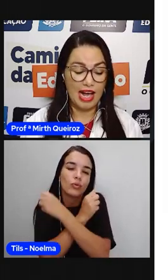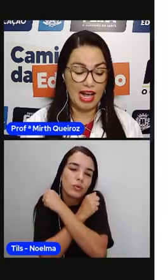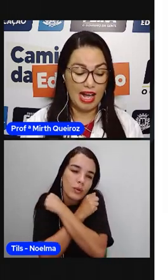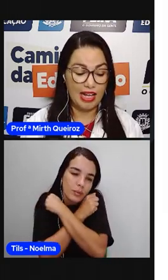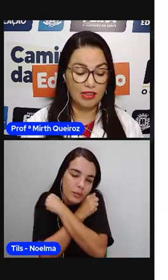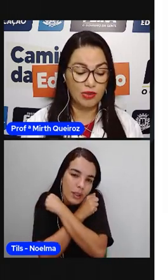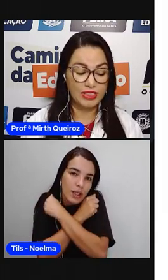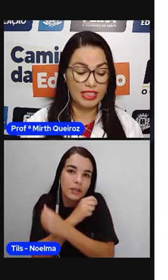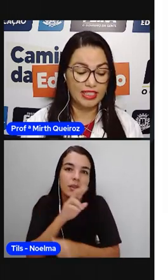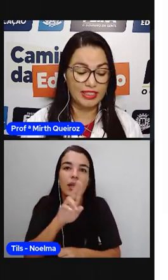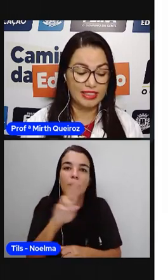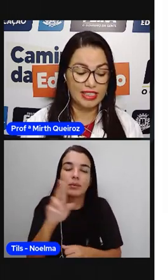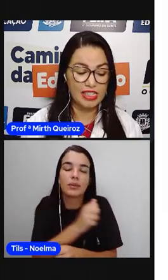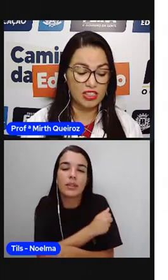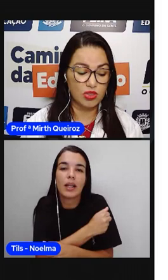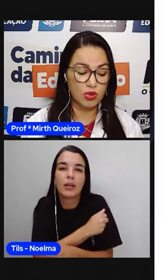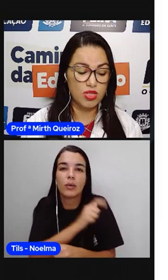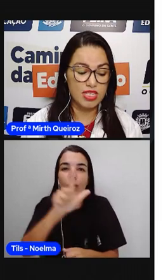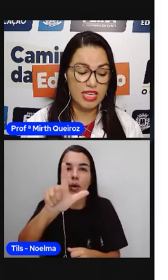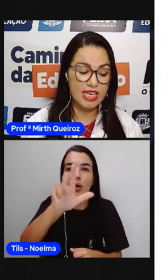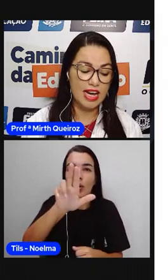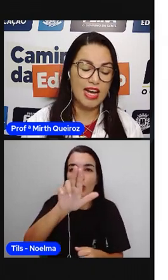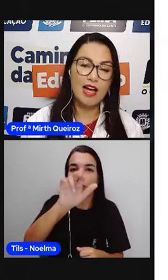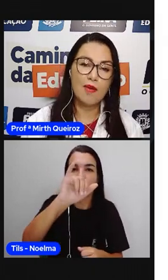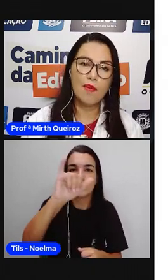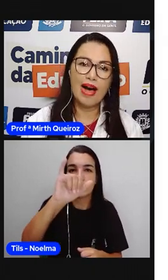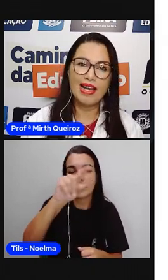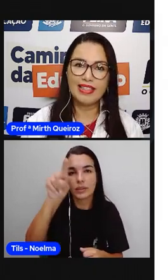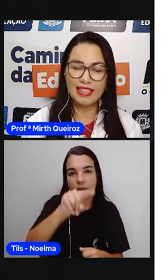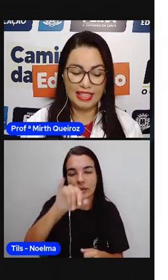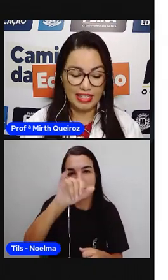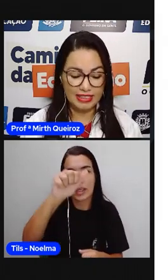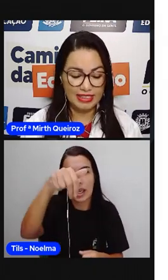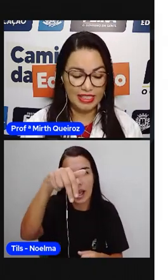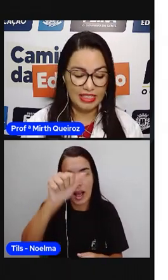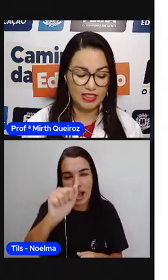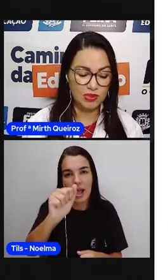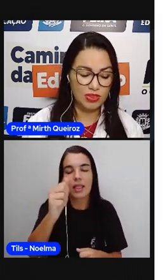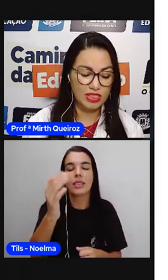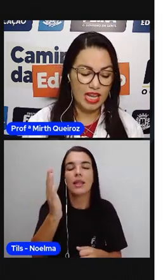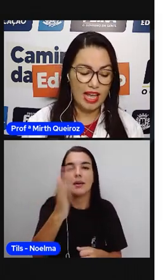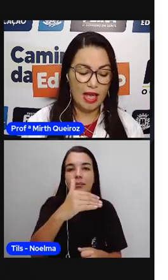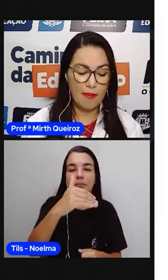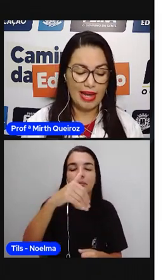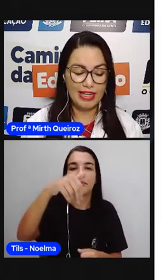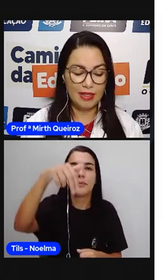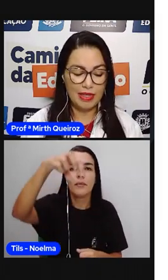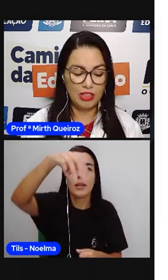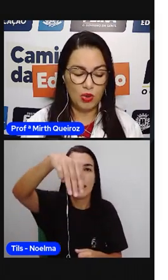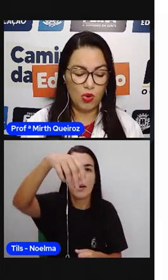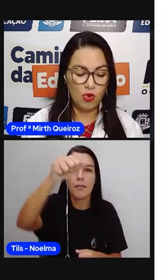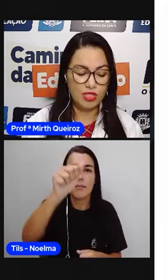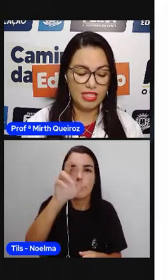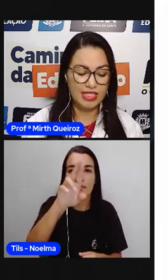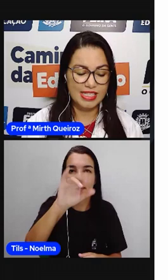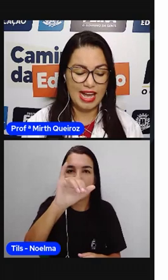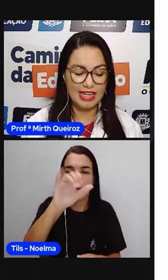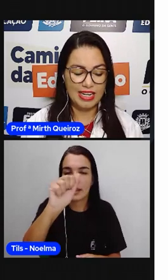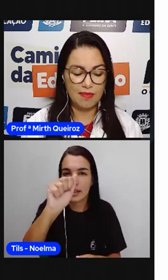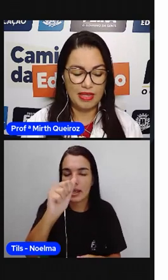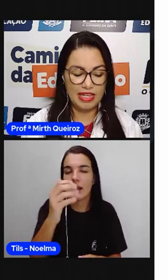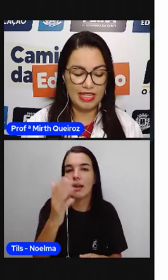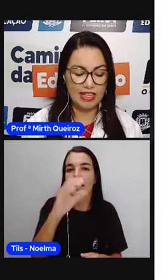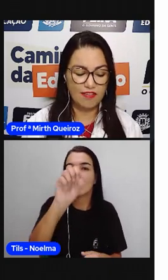A Luziana Santos, Luzia, Maia e Daniela Santos, Mariana Mendonça,